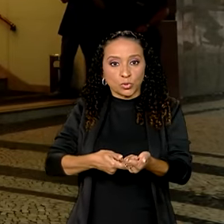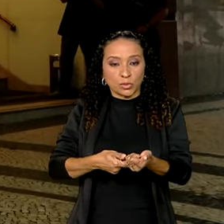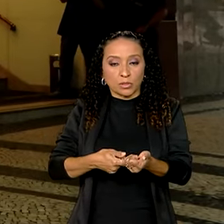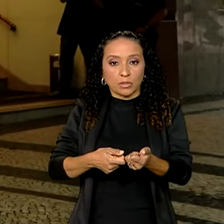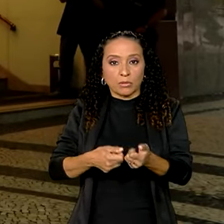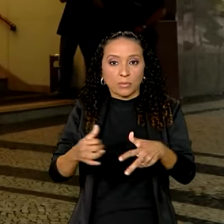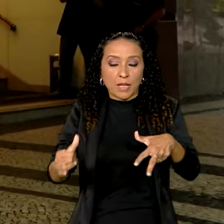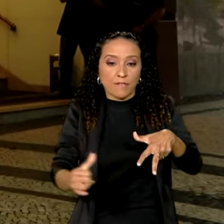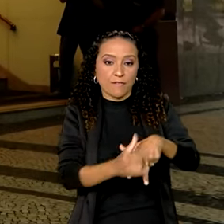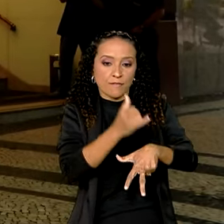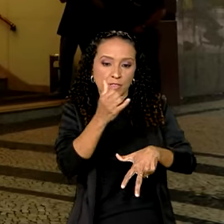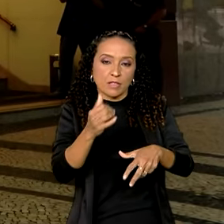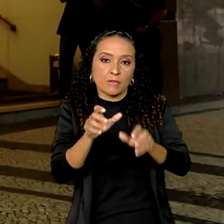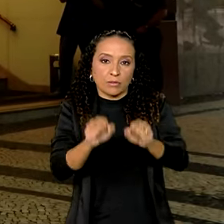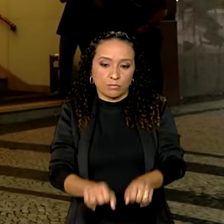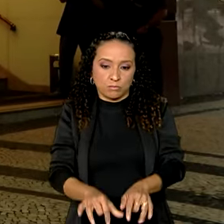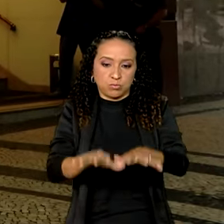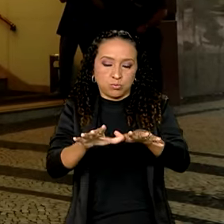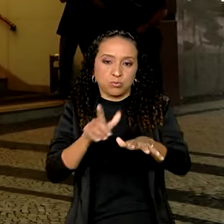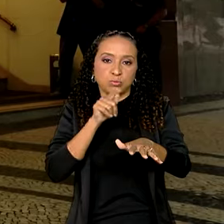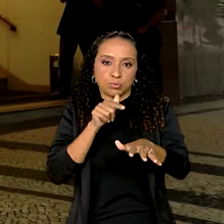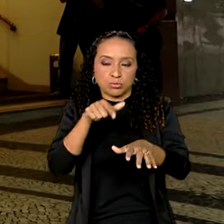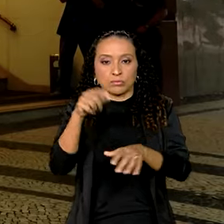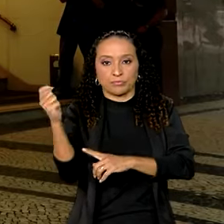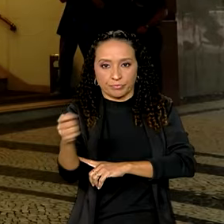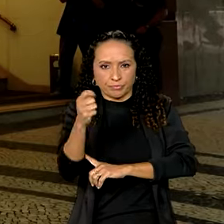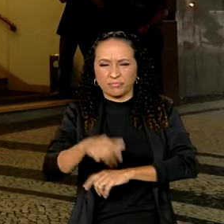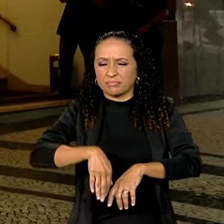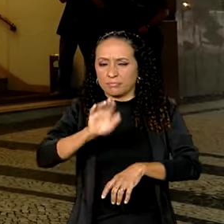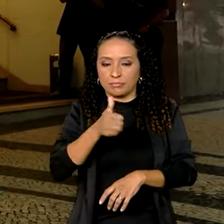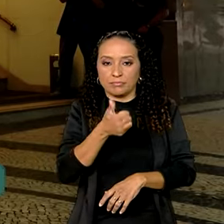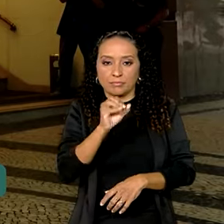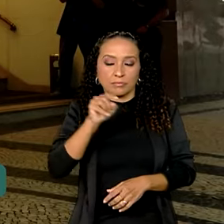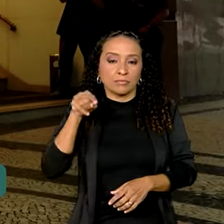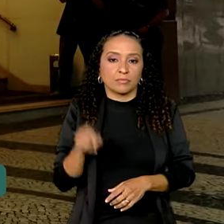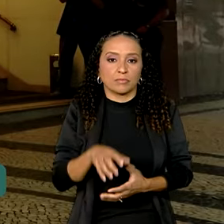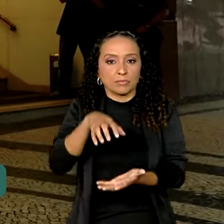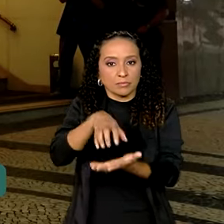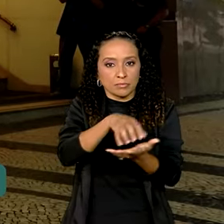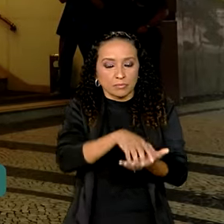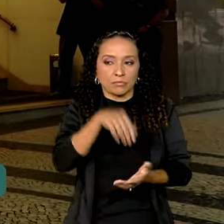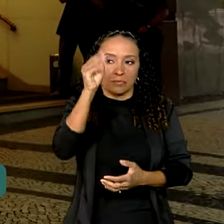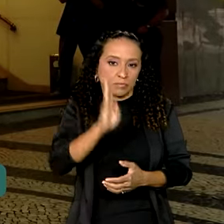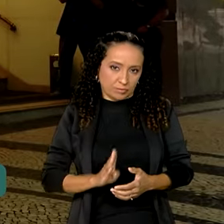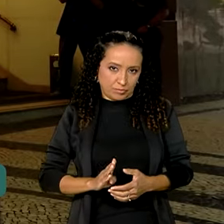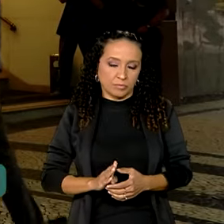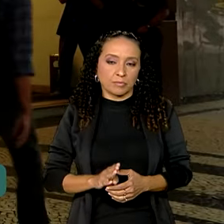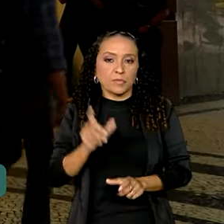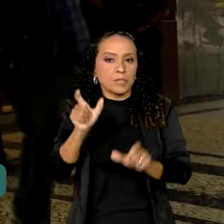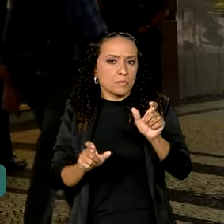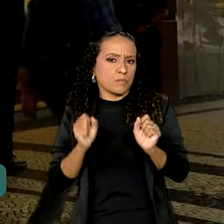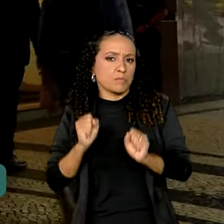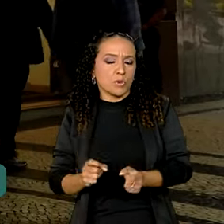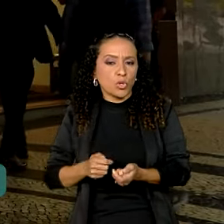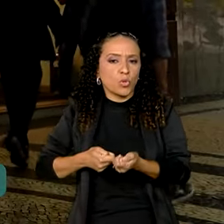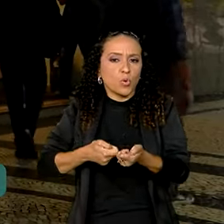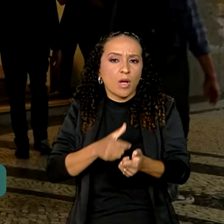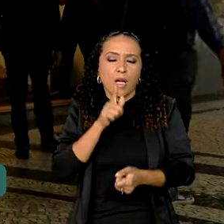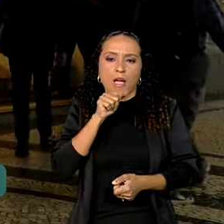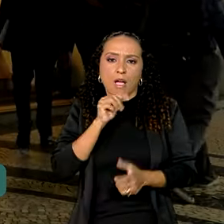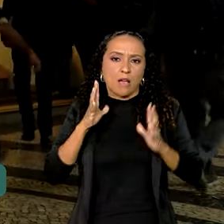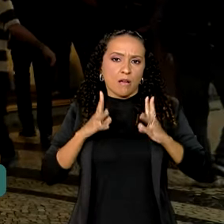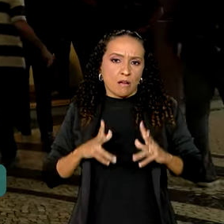vítimas das enchentes no Rio Grande do Sul. São mais de 10 mil agências em todo o país. E as pessoas podem doar água